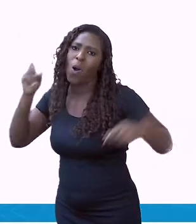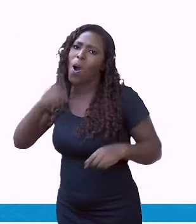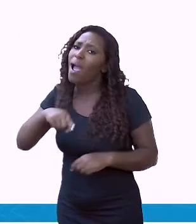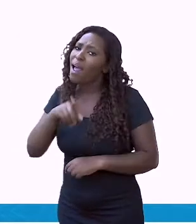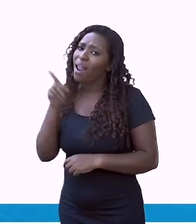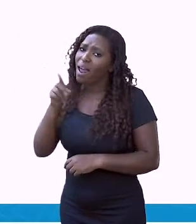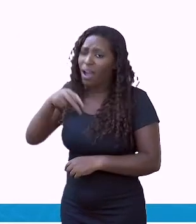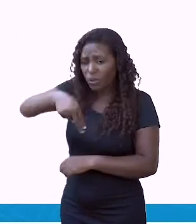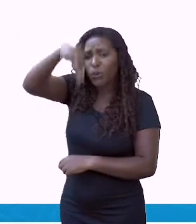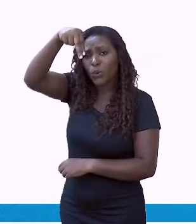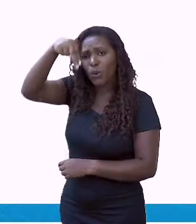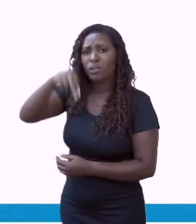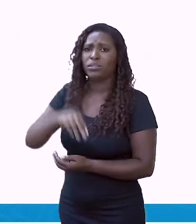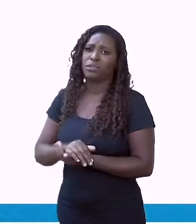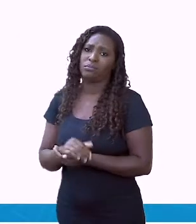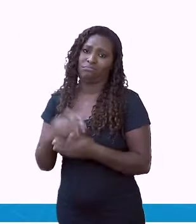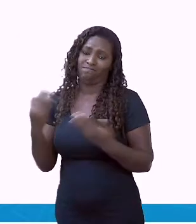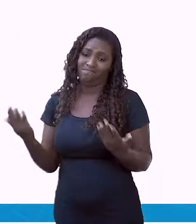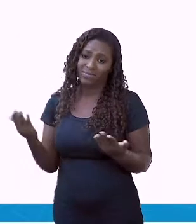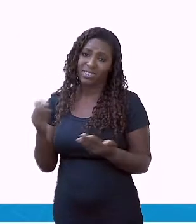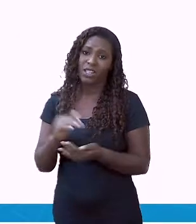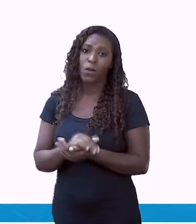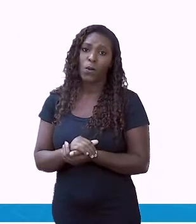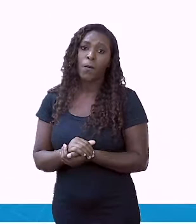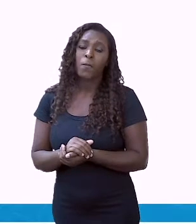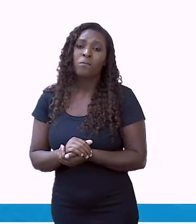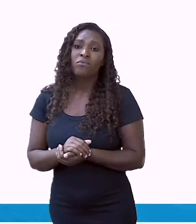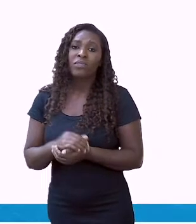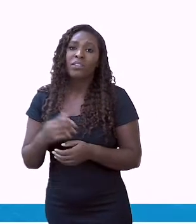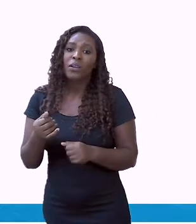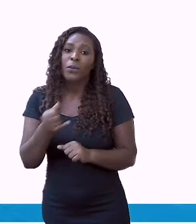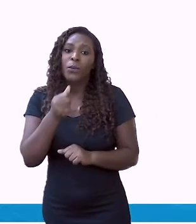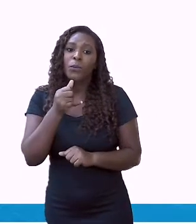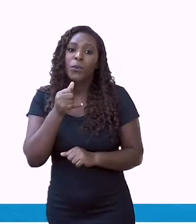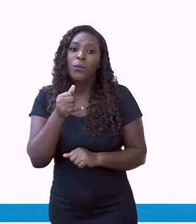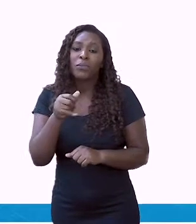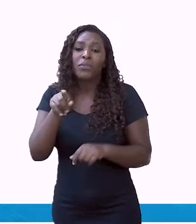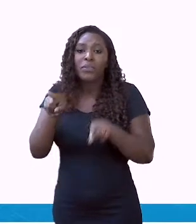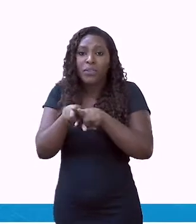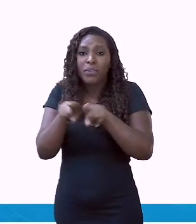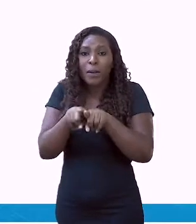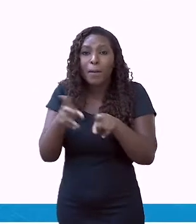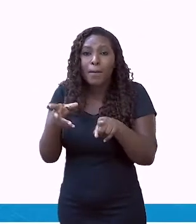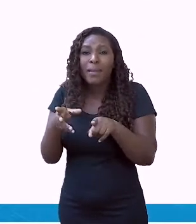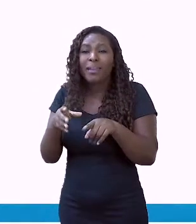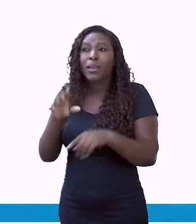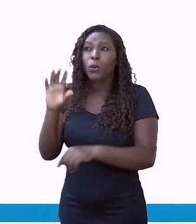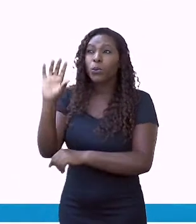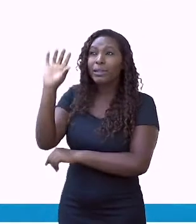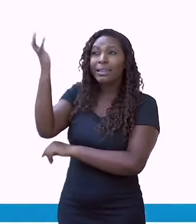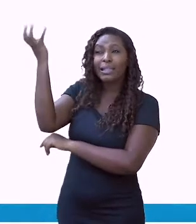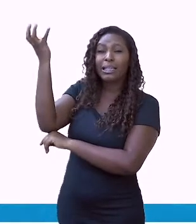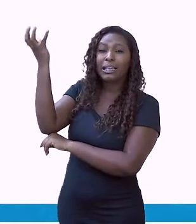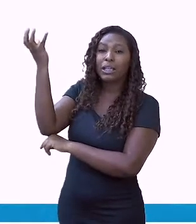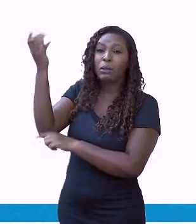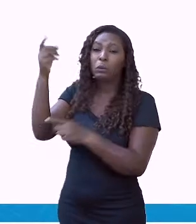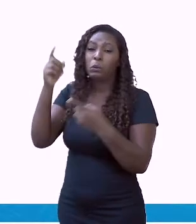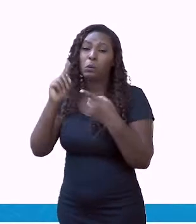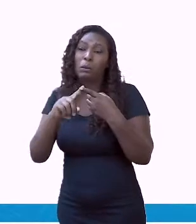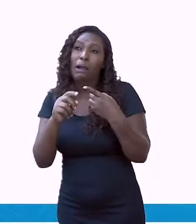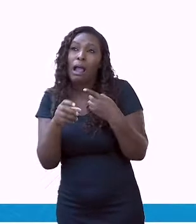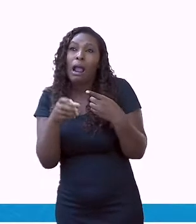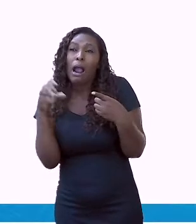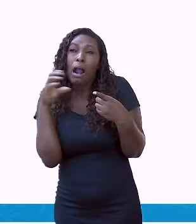Então, a rigidez ou o rigor da temperatura, tanto fria quanto